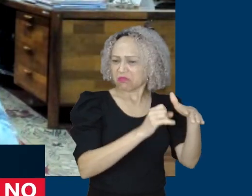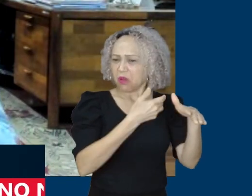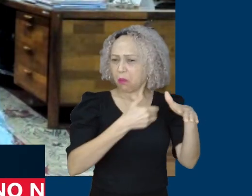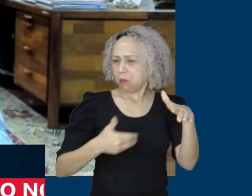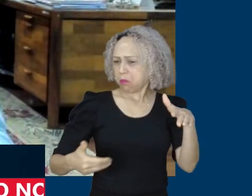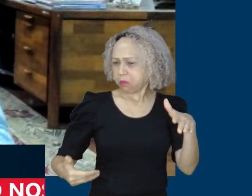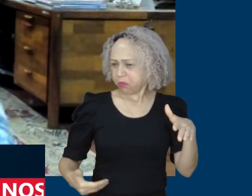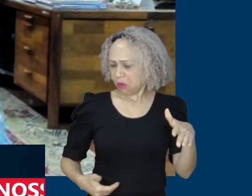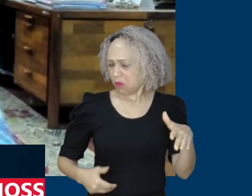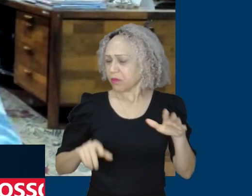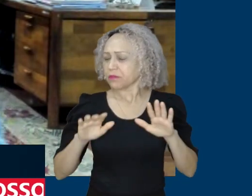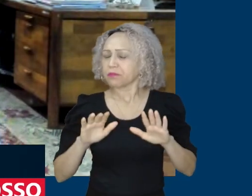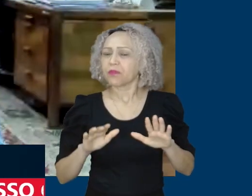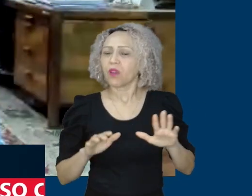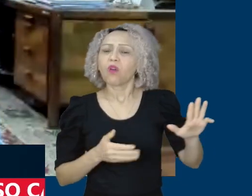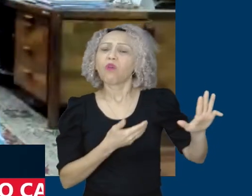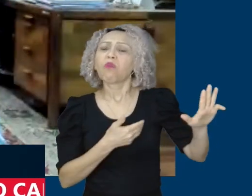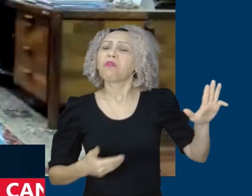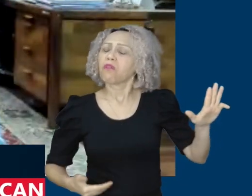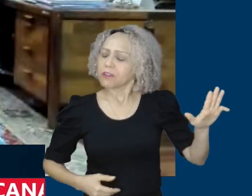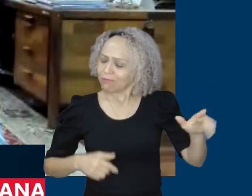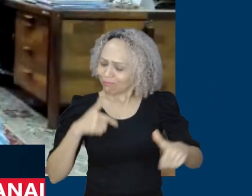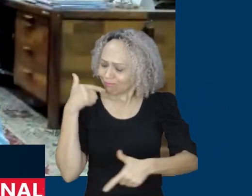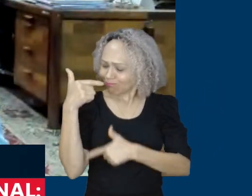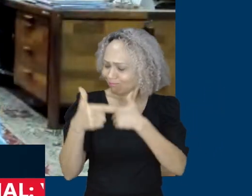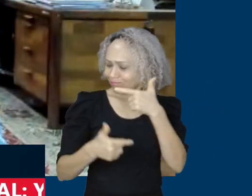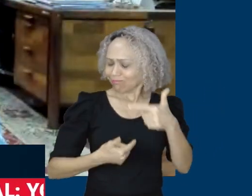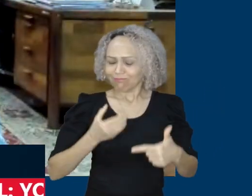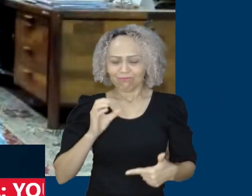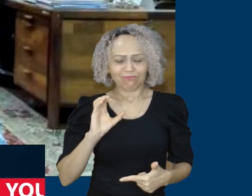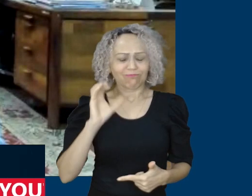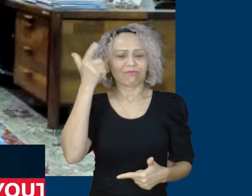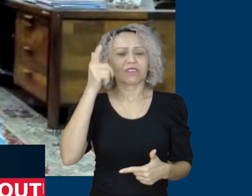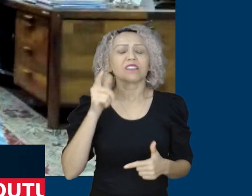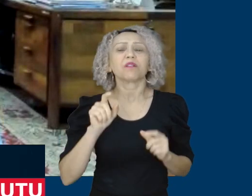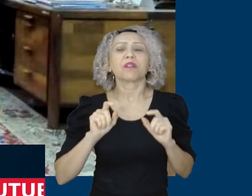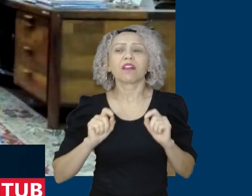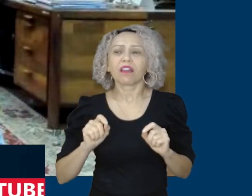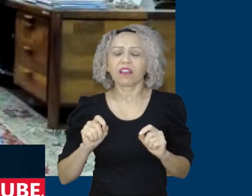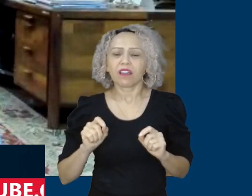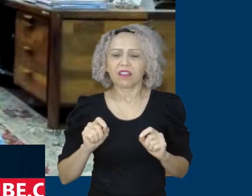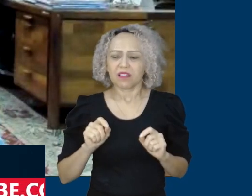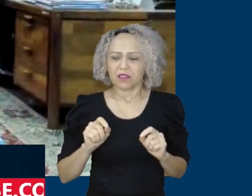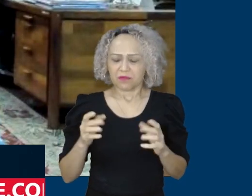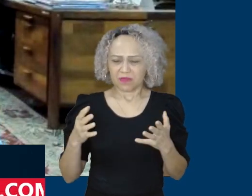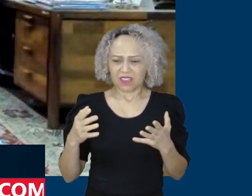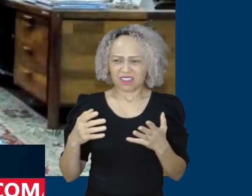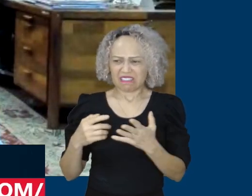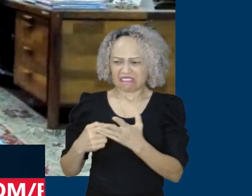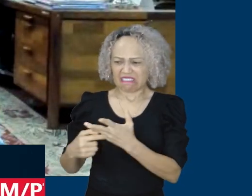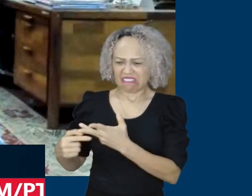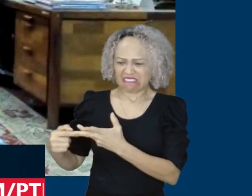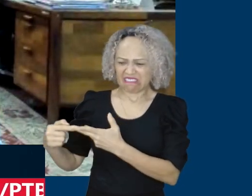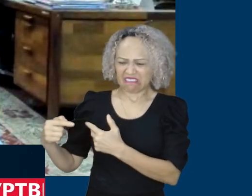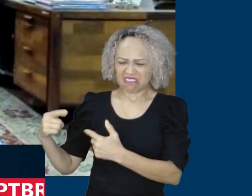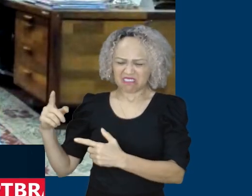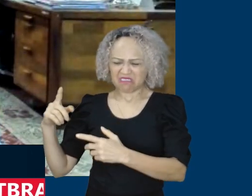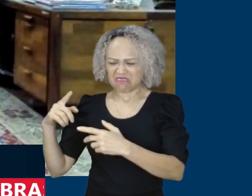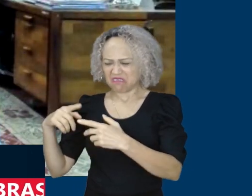está trabalhando com muita determinação para ir varrendo para fora a sujeira